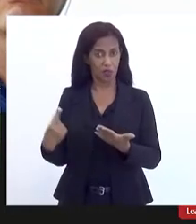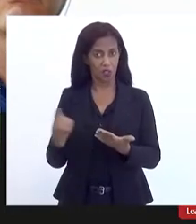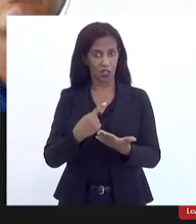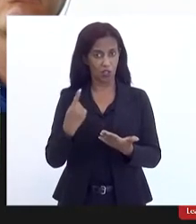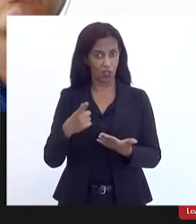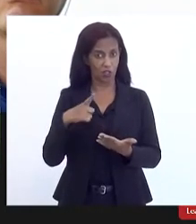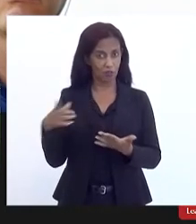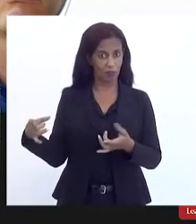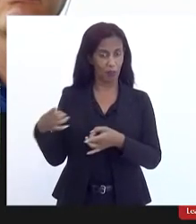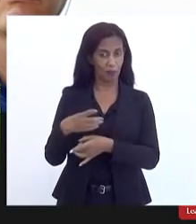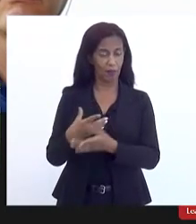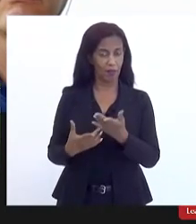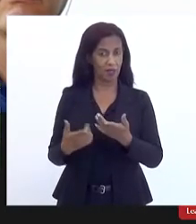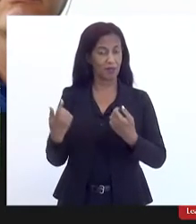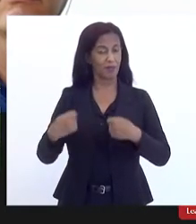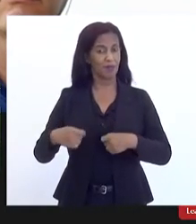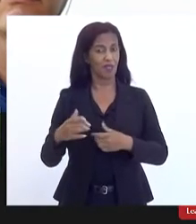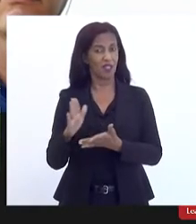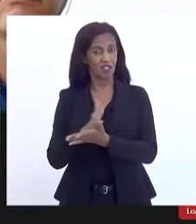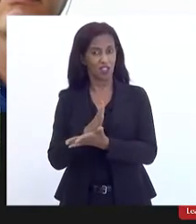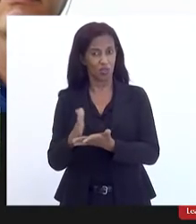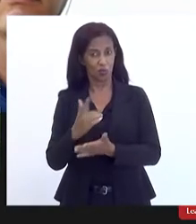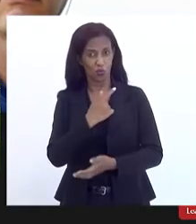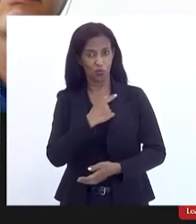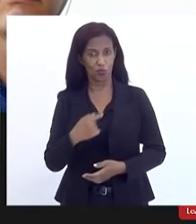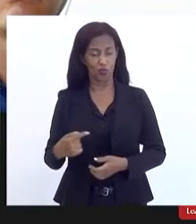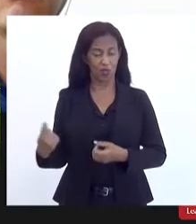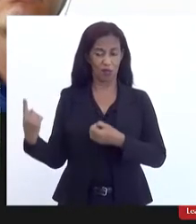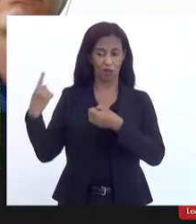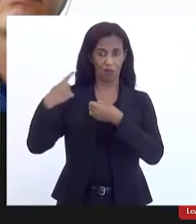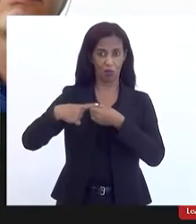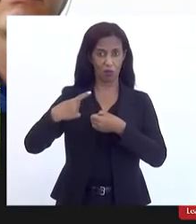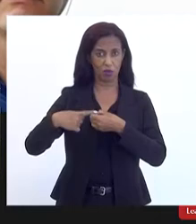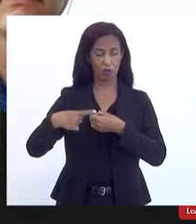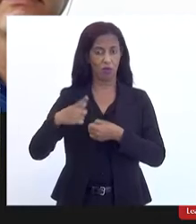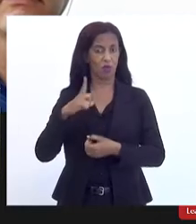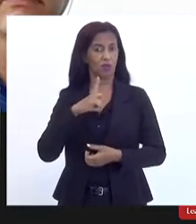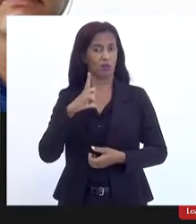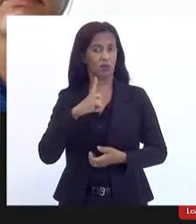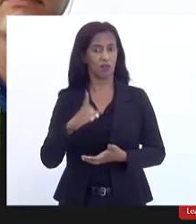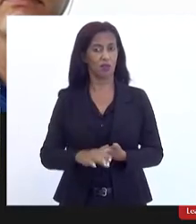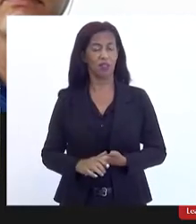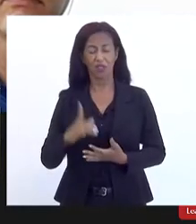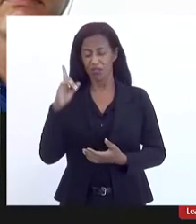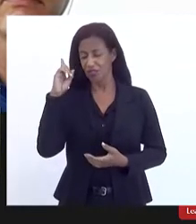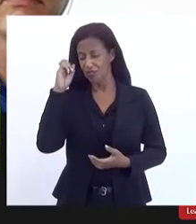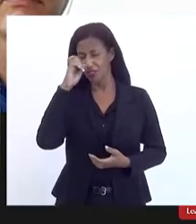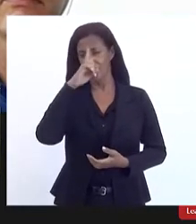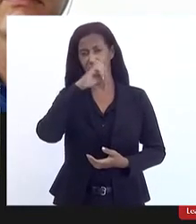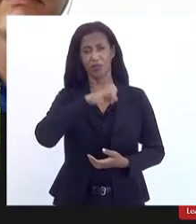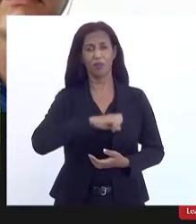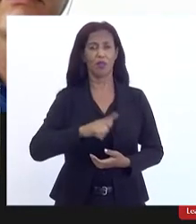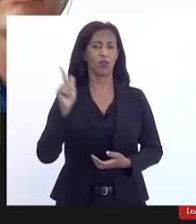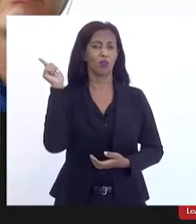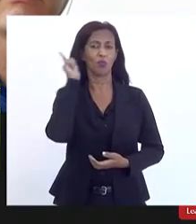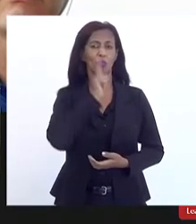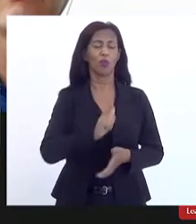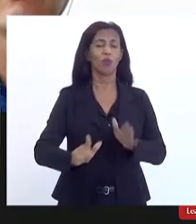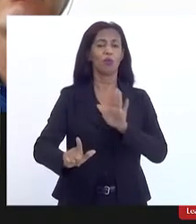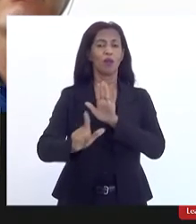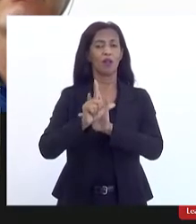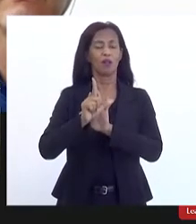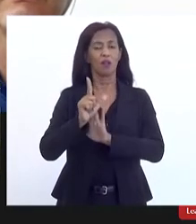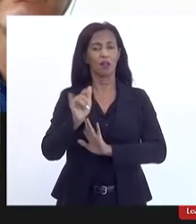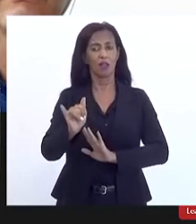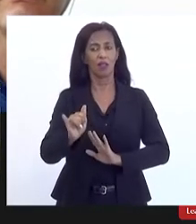plantão se depender de alguns governos municipais que nós temos dificilmente nós teremos uma legislação